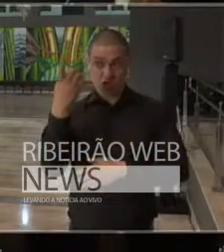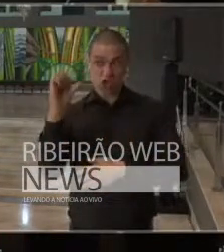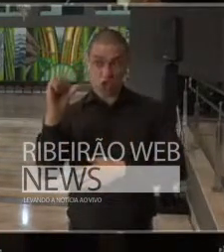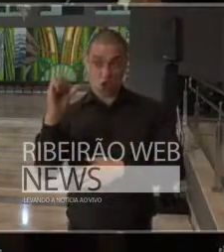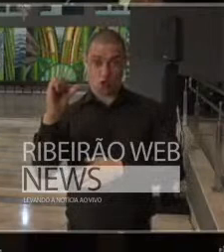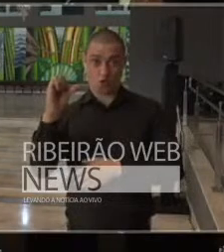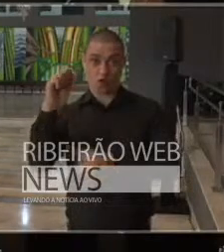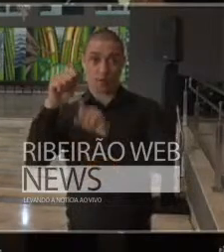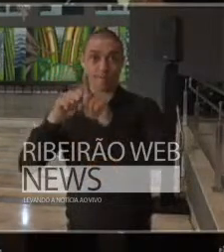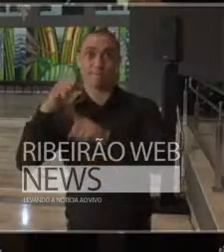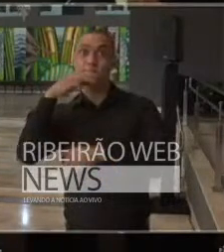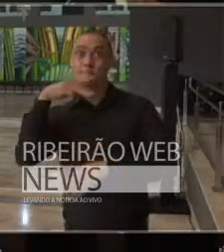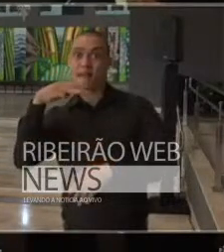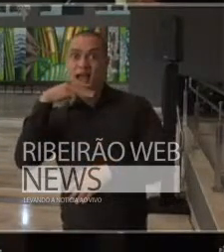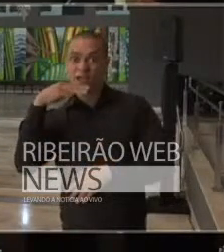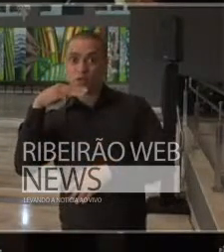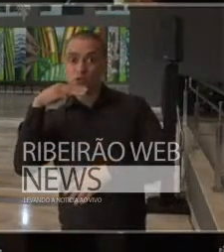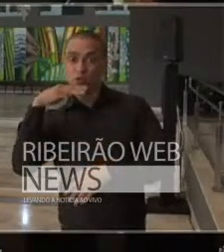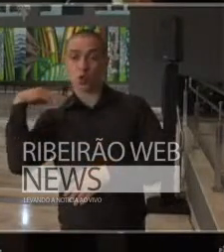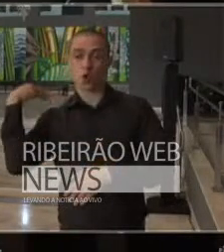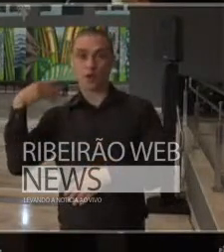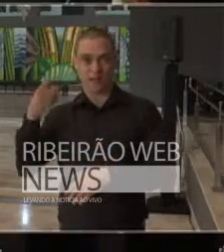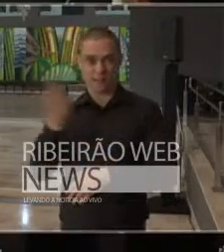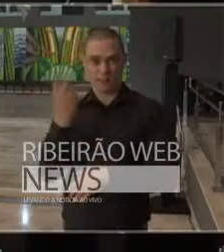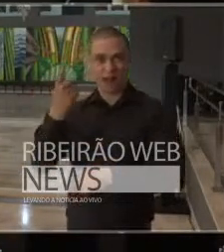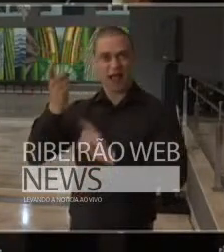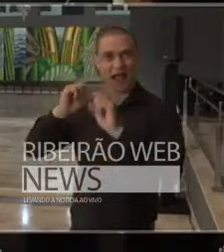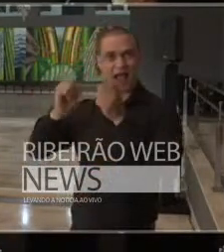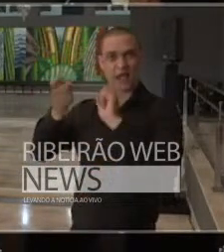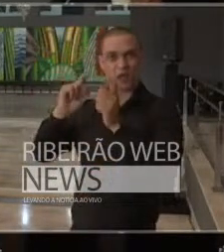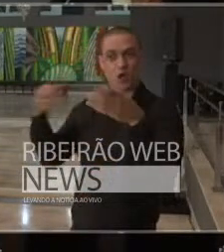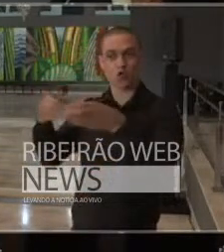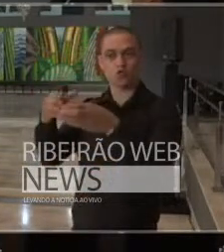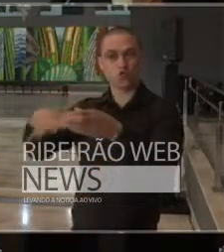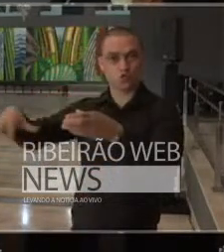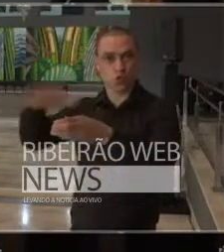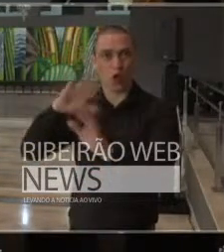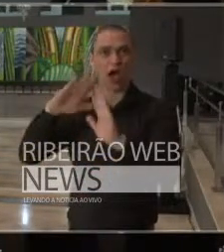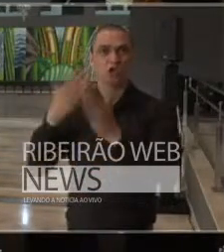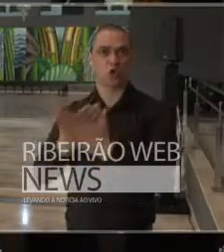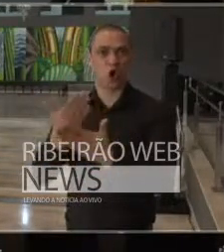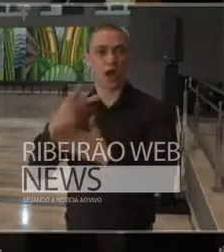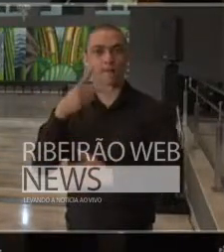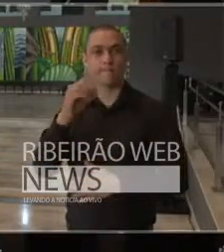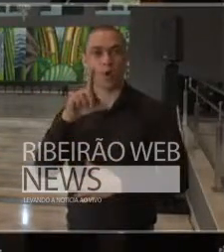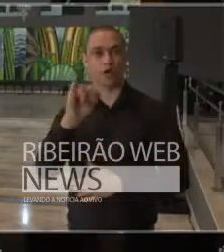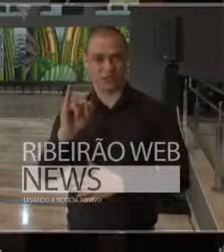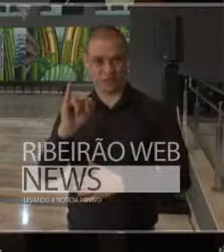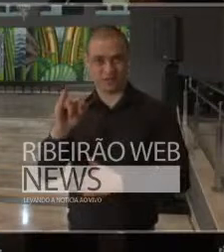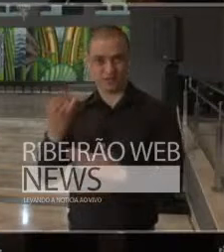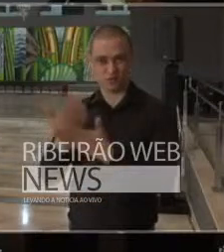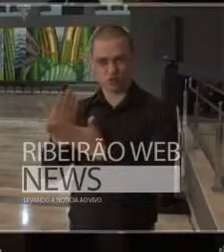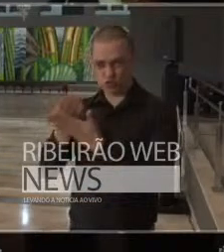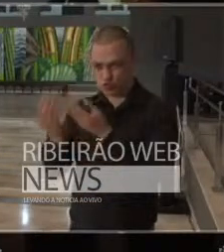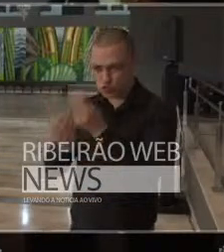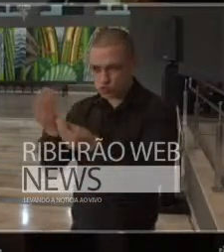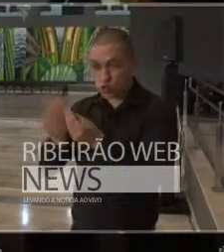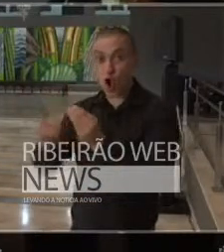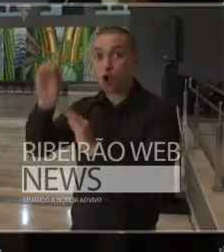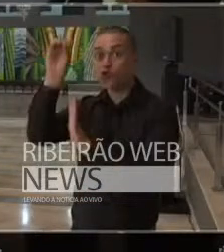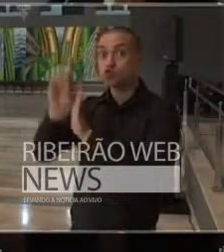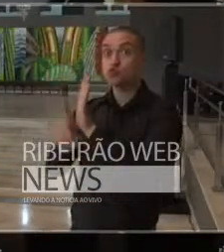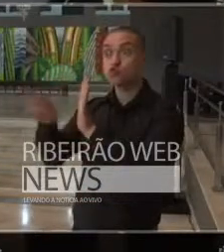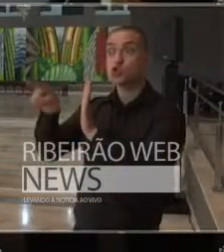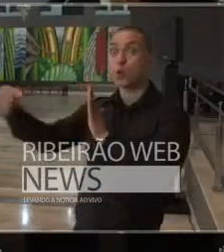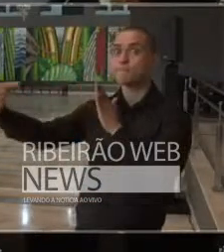março, quando, depois da reunião da congregação da Escola Politécnica, a diretoria nos consultou